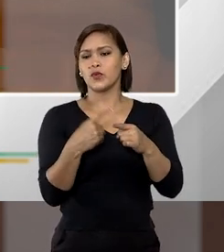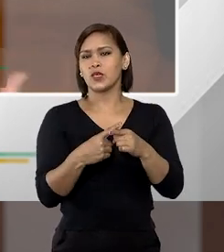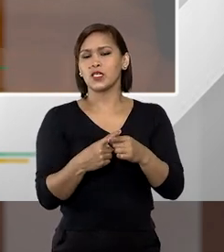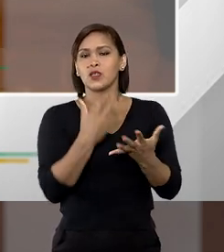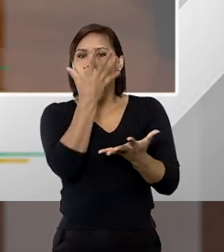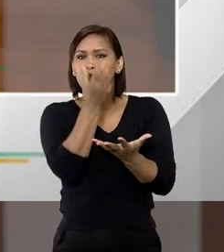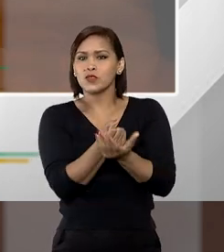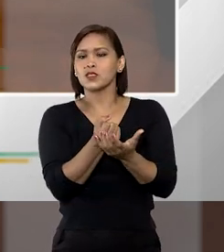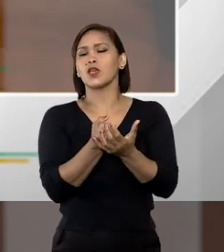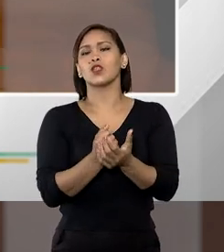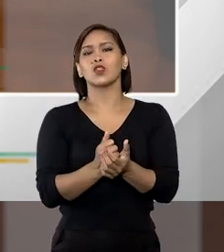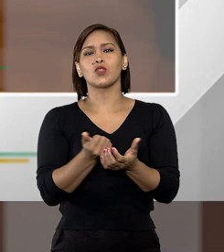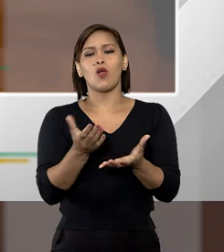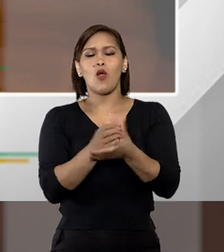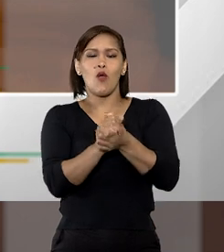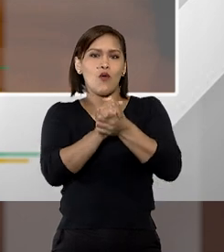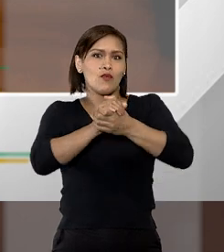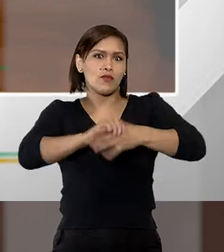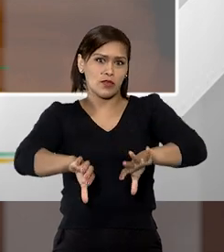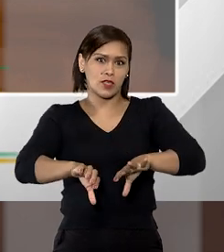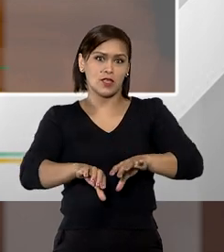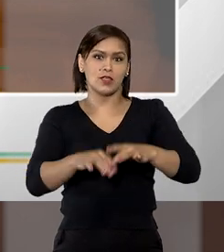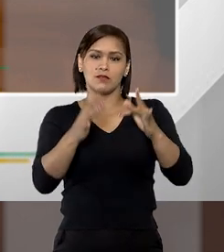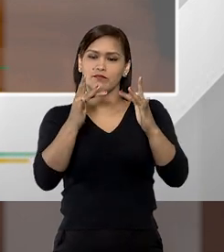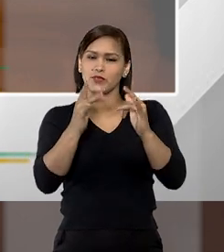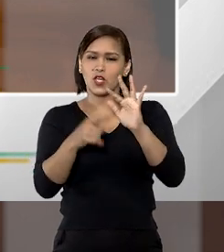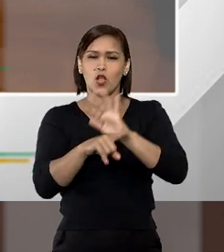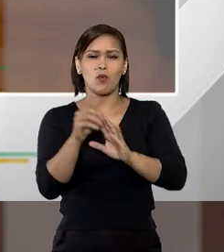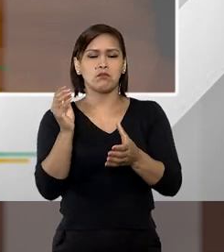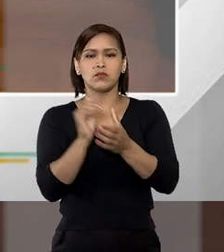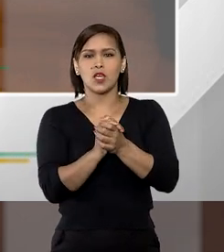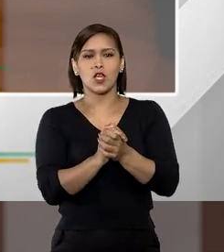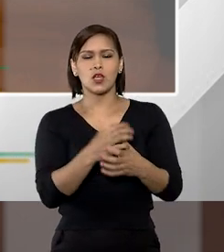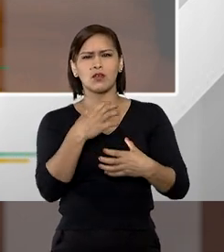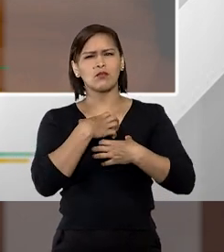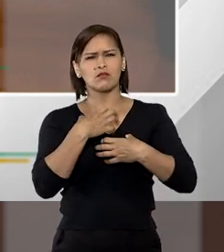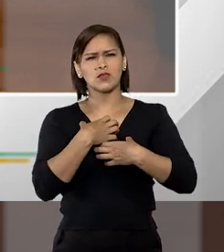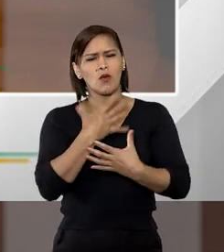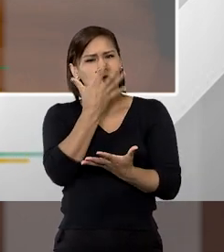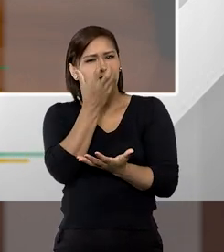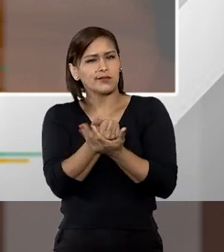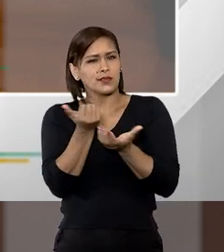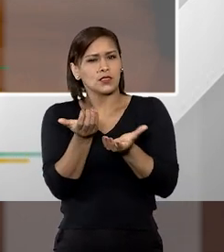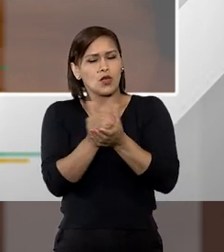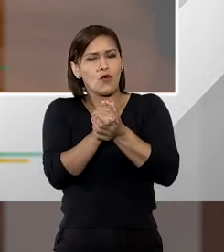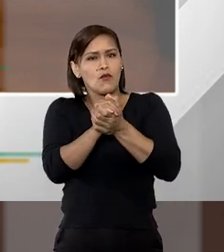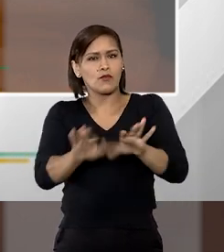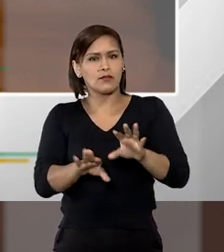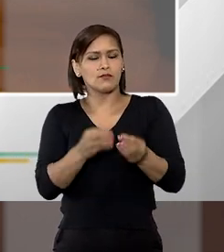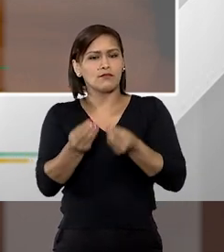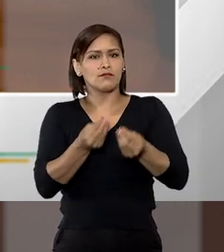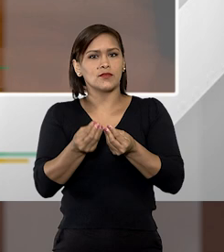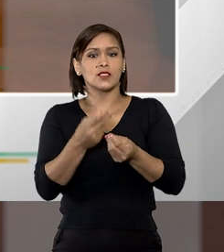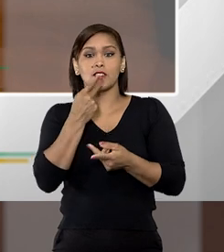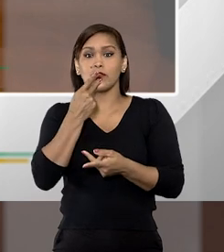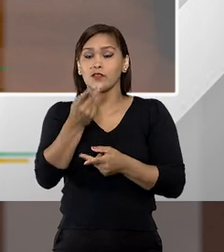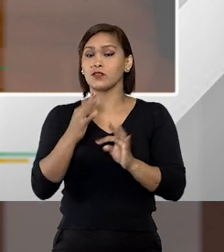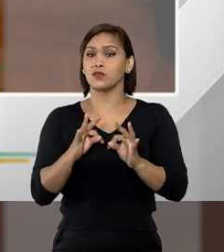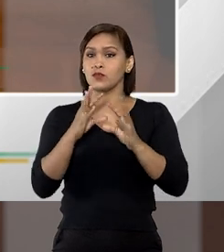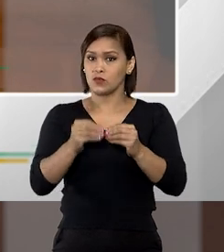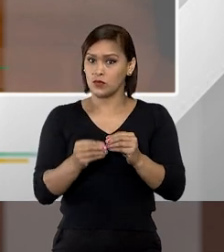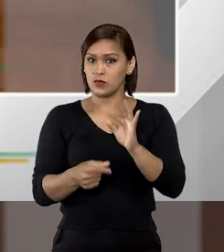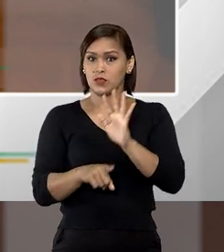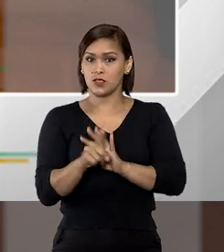conformou com o fim do relacionamento, quando a gente coloca isso dessa forma, não se conformou com o fim do relacionamento, a gente não está dizendo tudo,